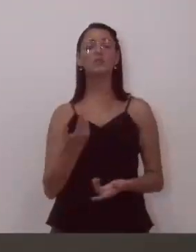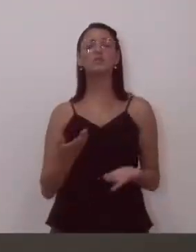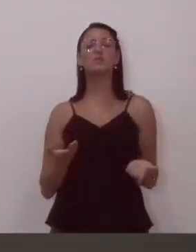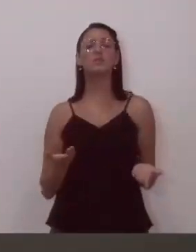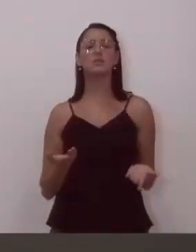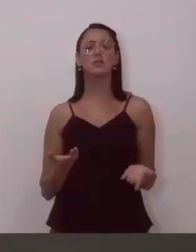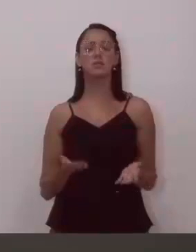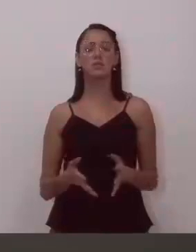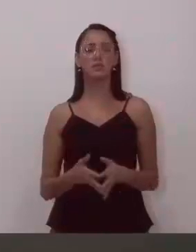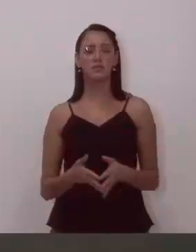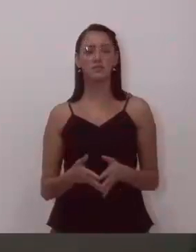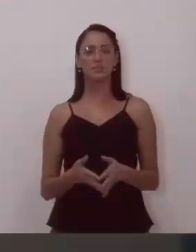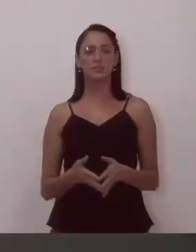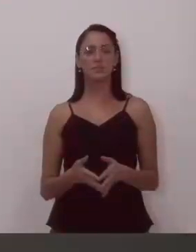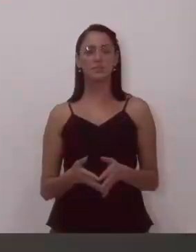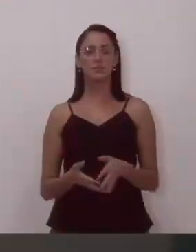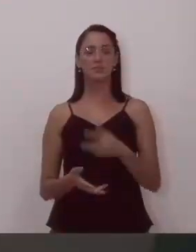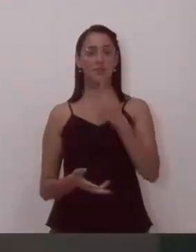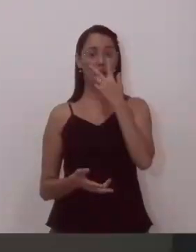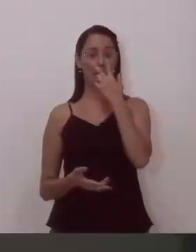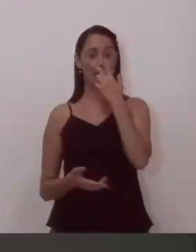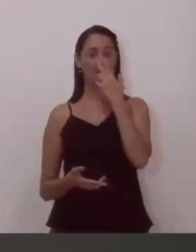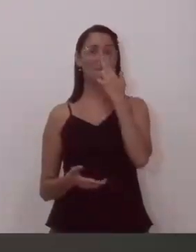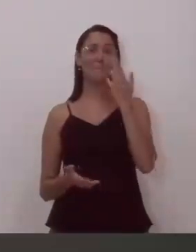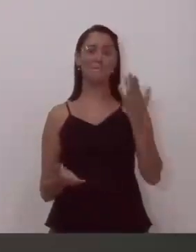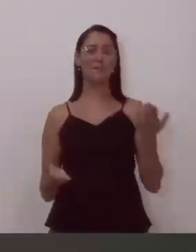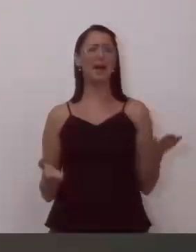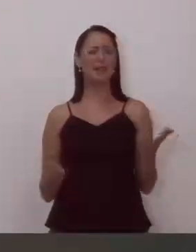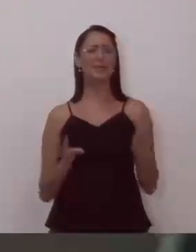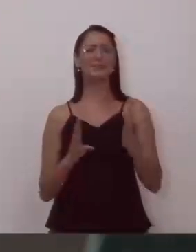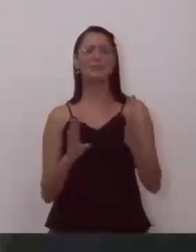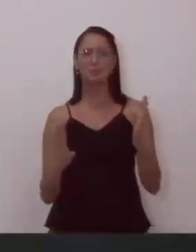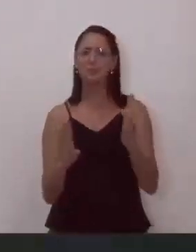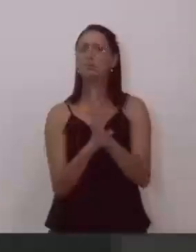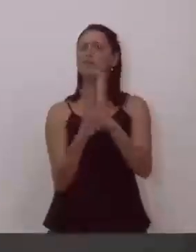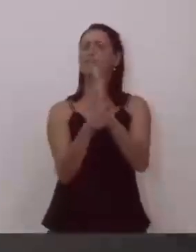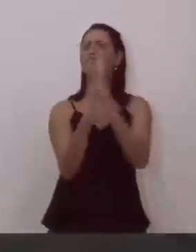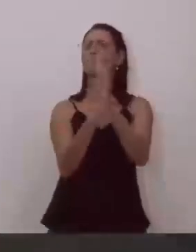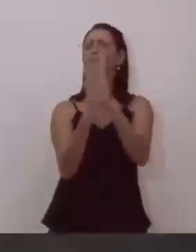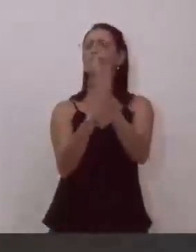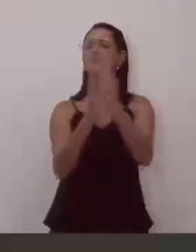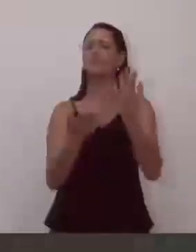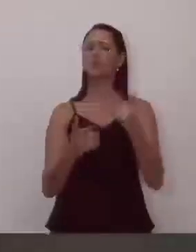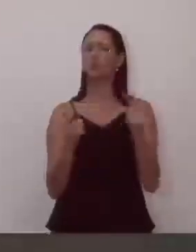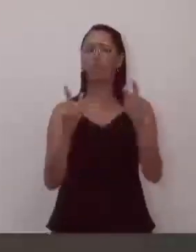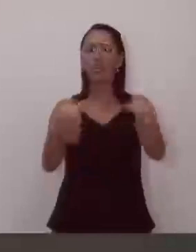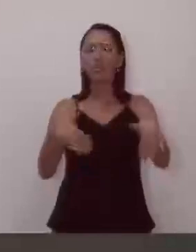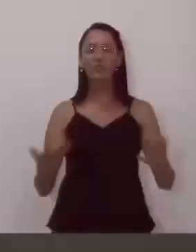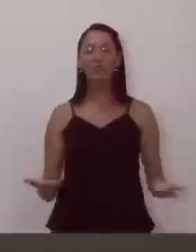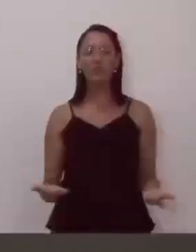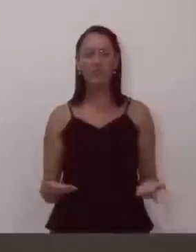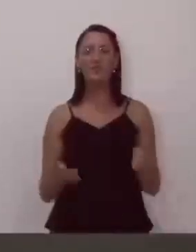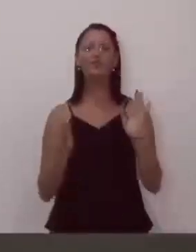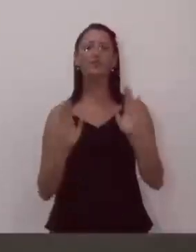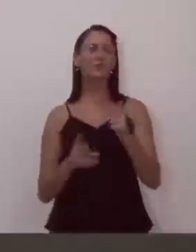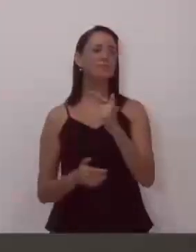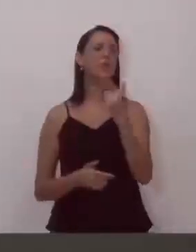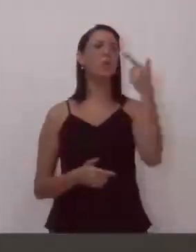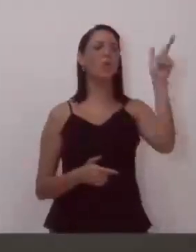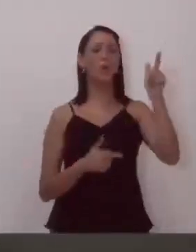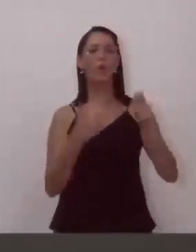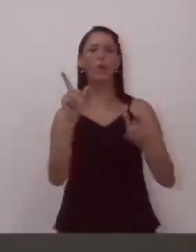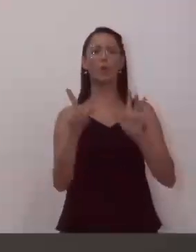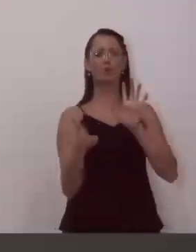isso parece ser realmente uma perseguição. porque já teve outros casos de